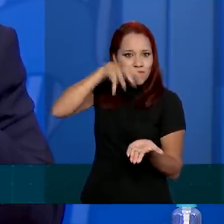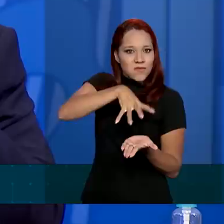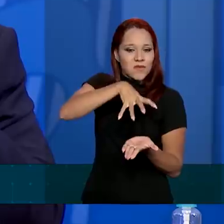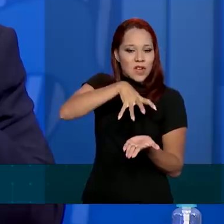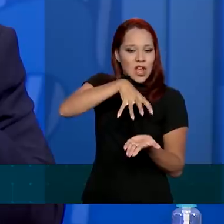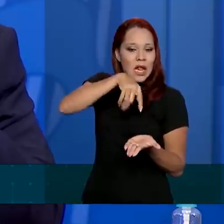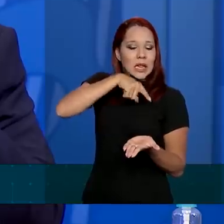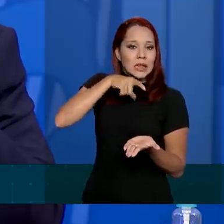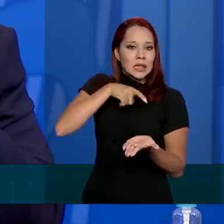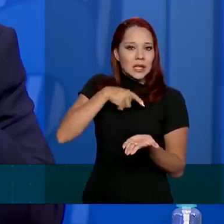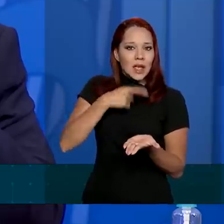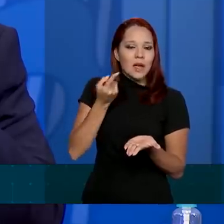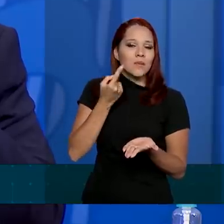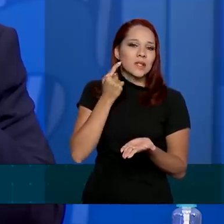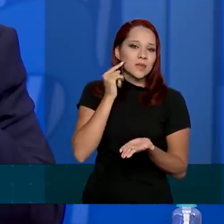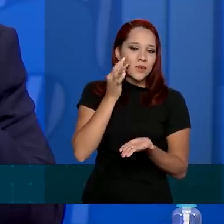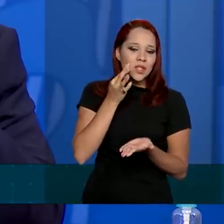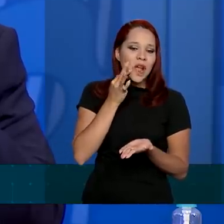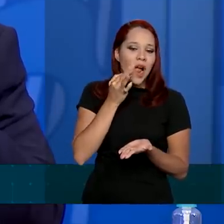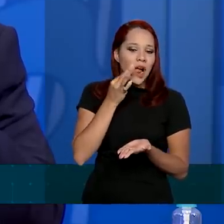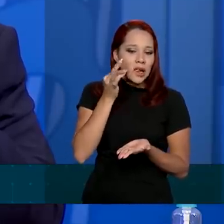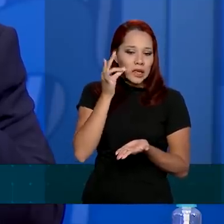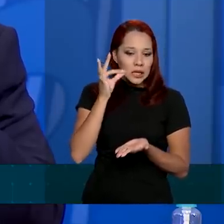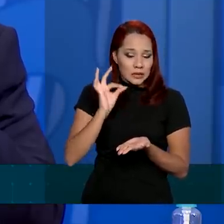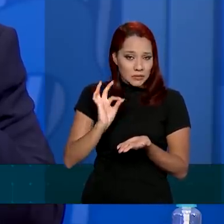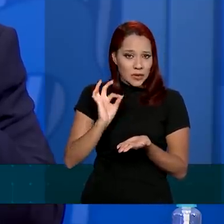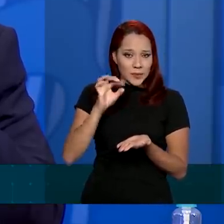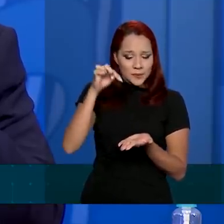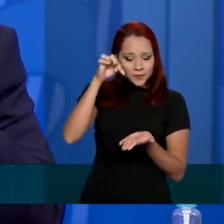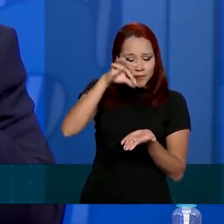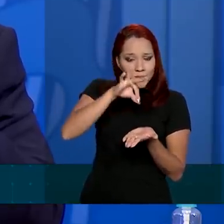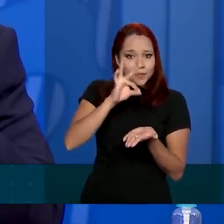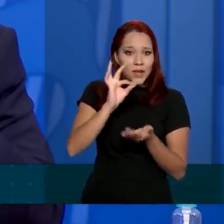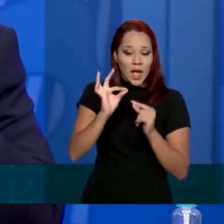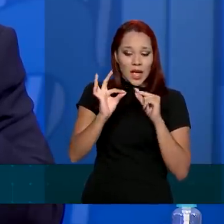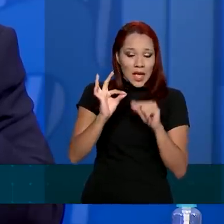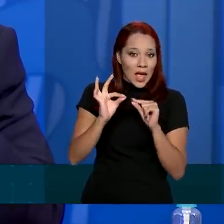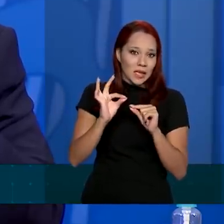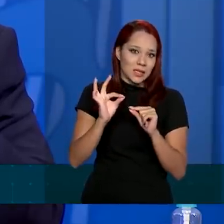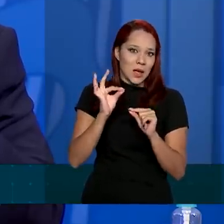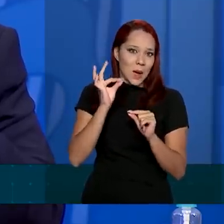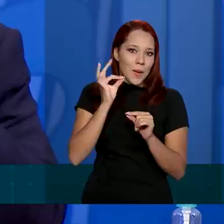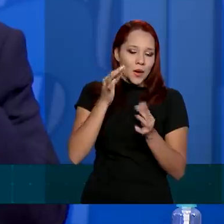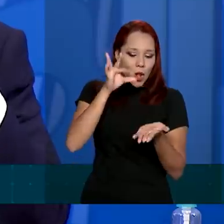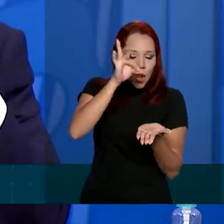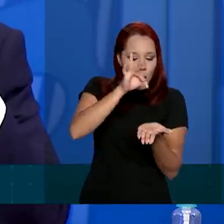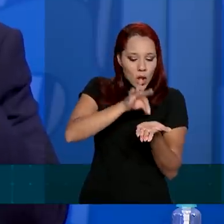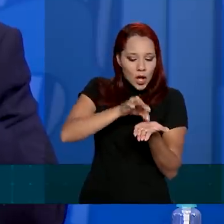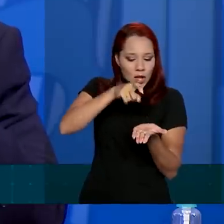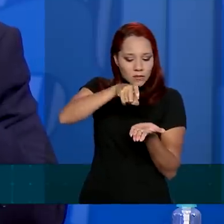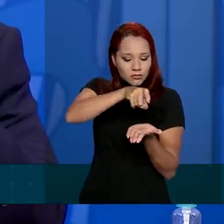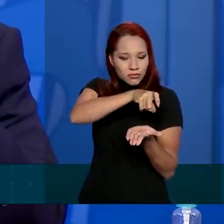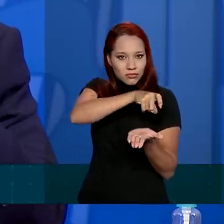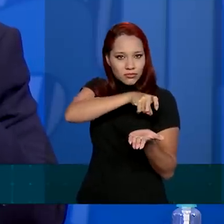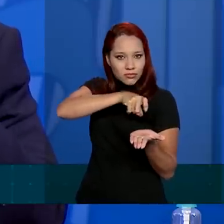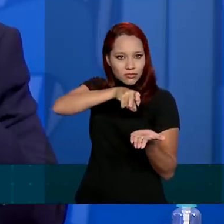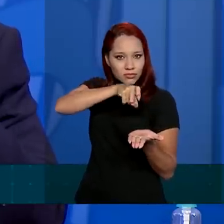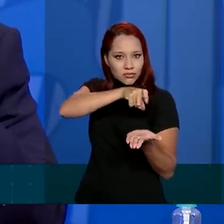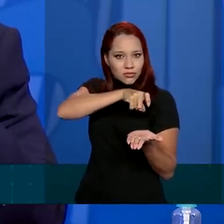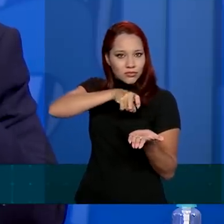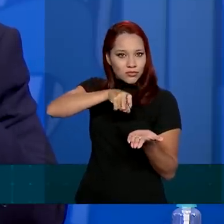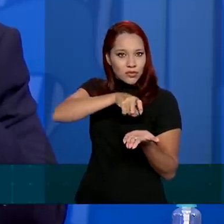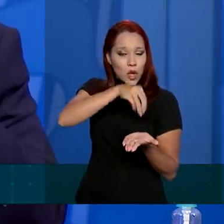fornecer uma amostra de saliva, na hora, essa amostra de saliva, ela é colocada no sensor, junto com uma